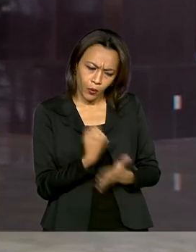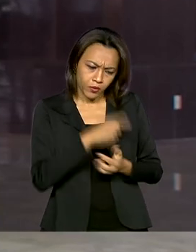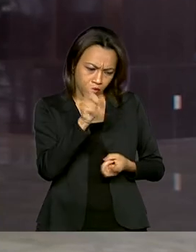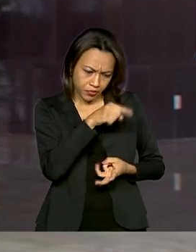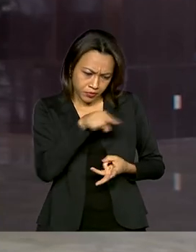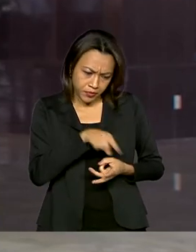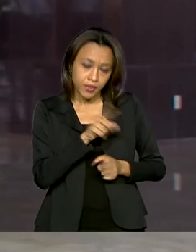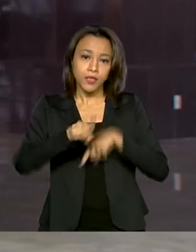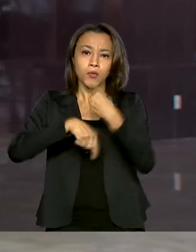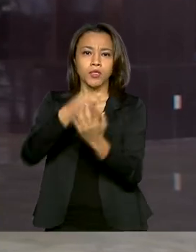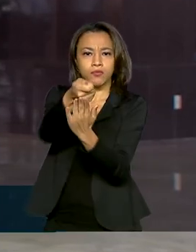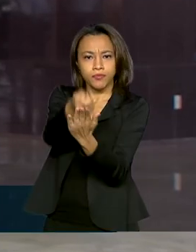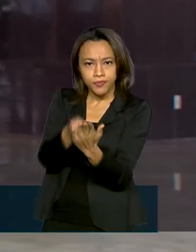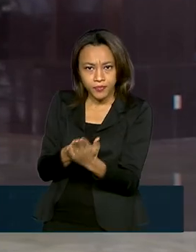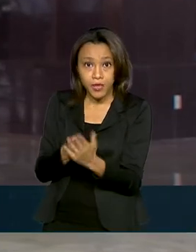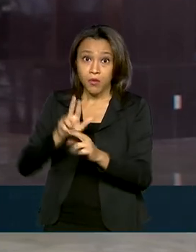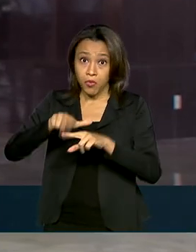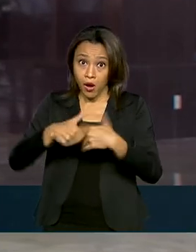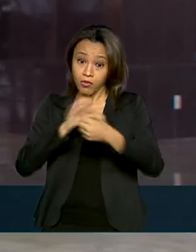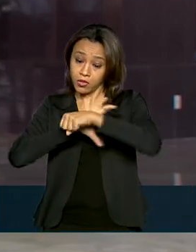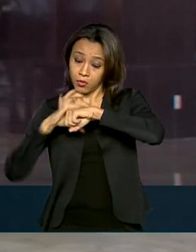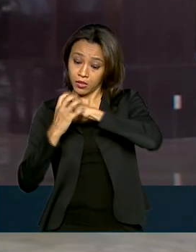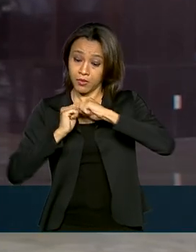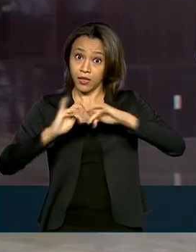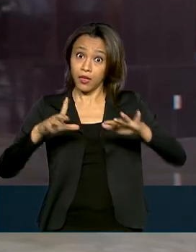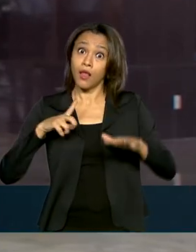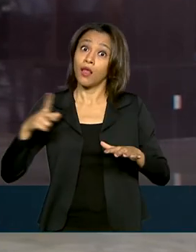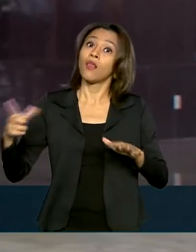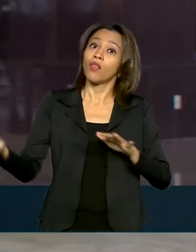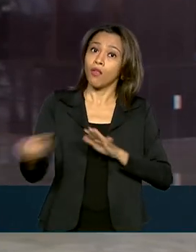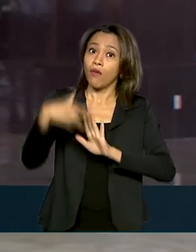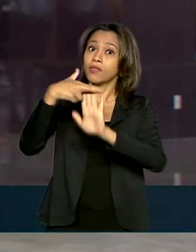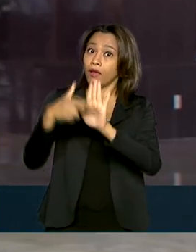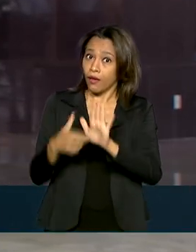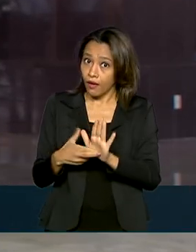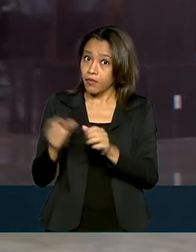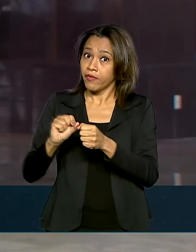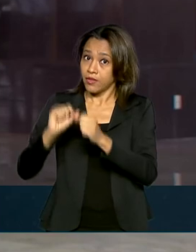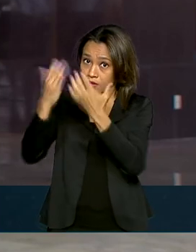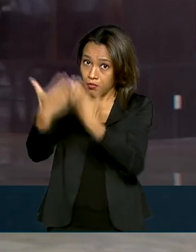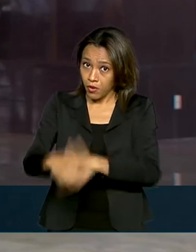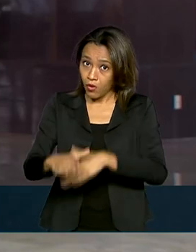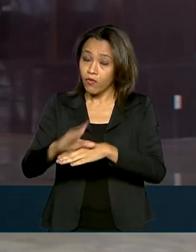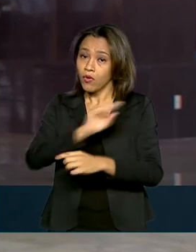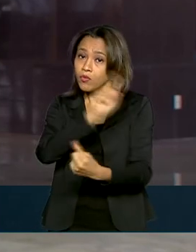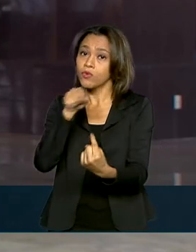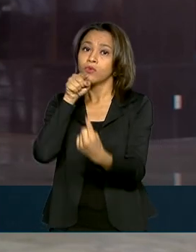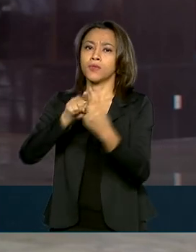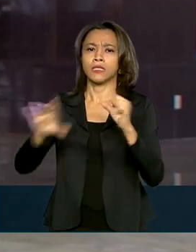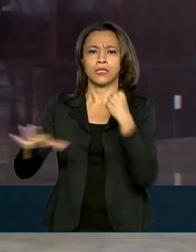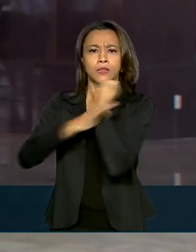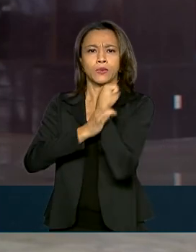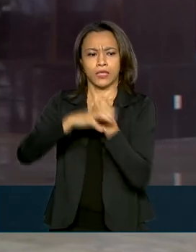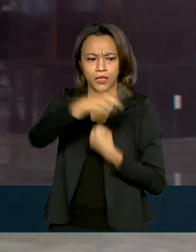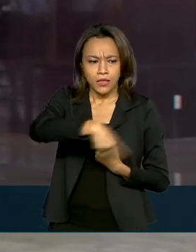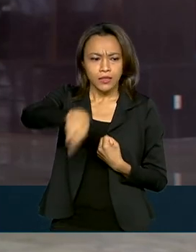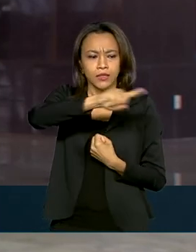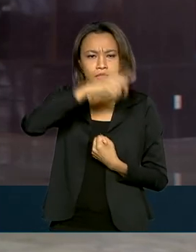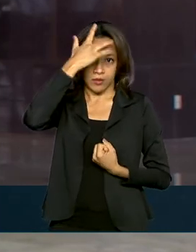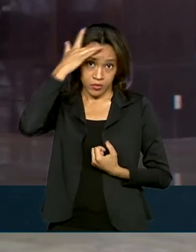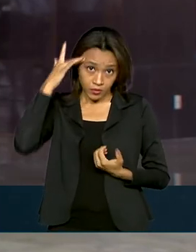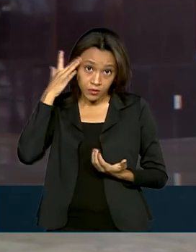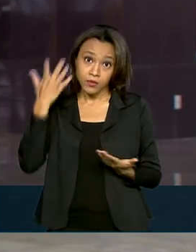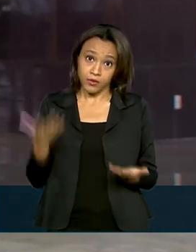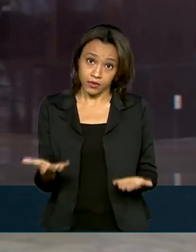discursivas. Devido à pandemia, foram estabelecidas novas regras para a prova para garantir a segurança dos participantes e aplicadores.